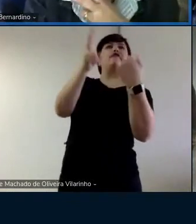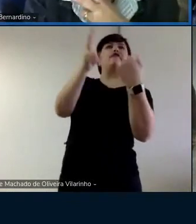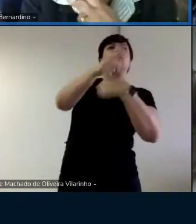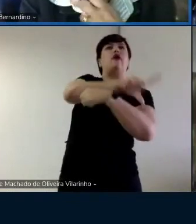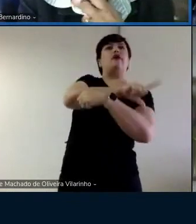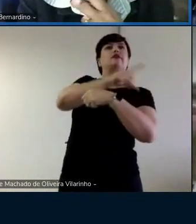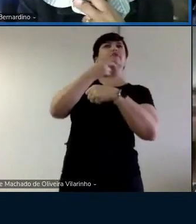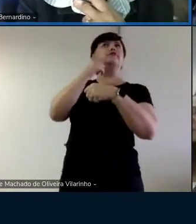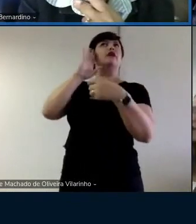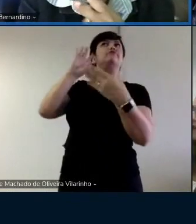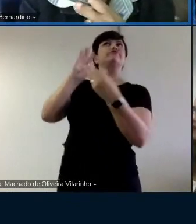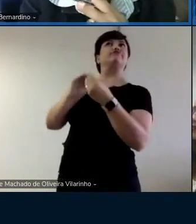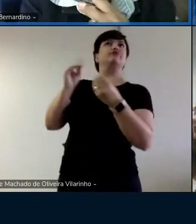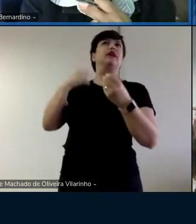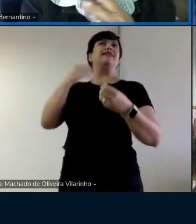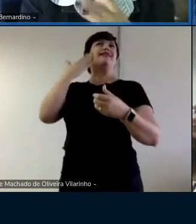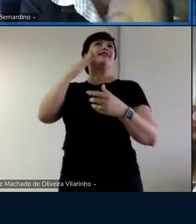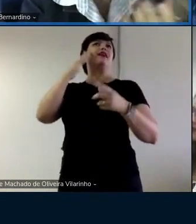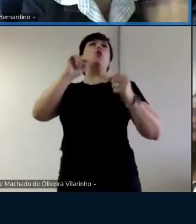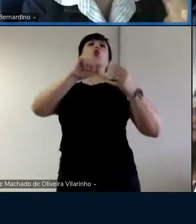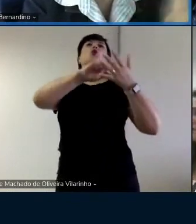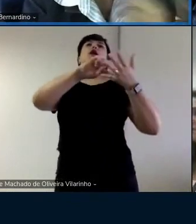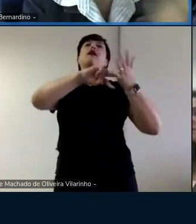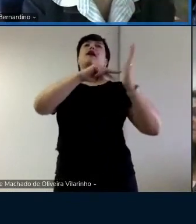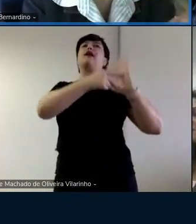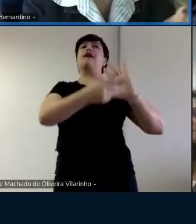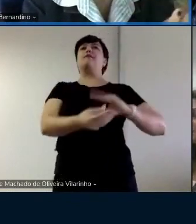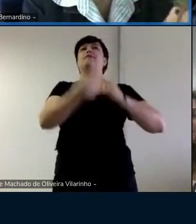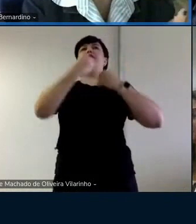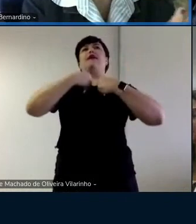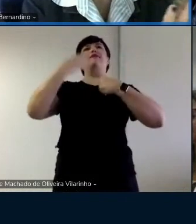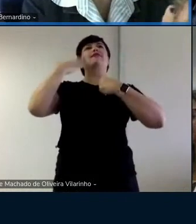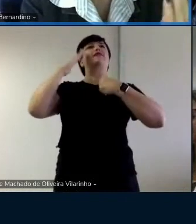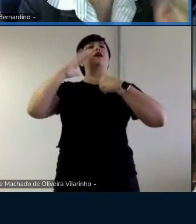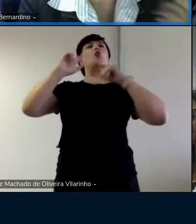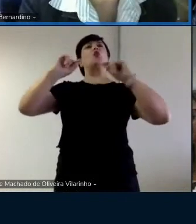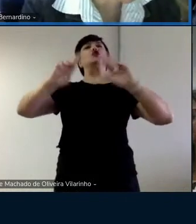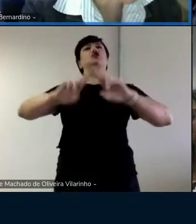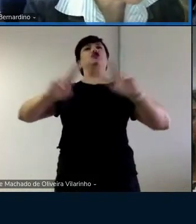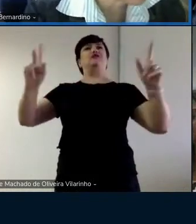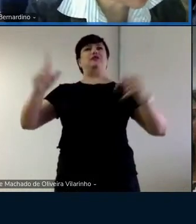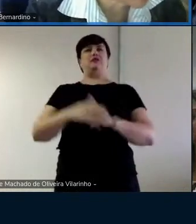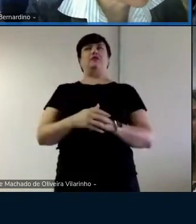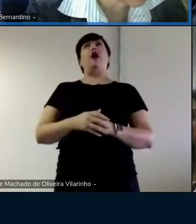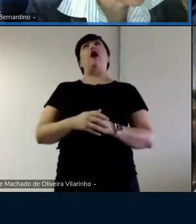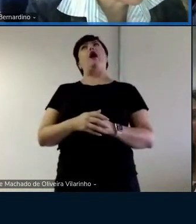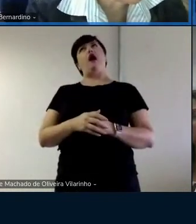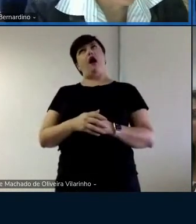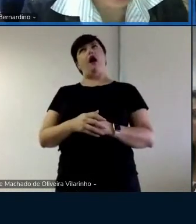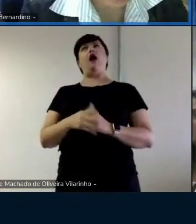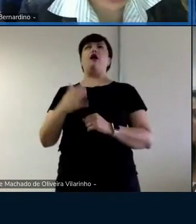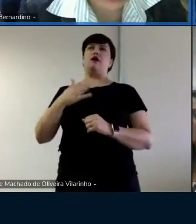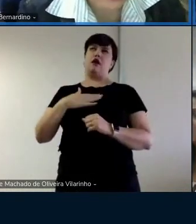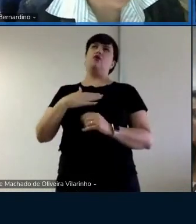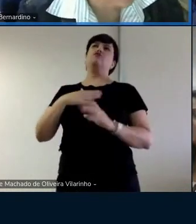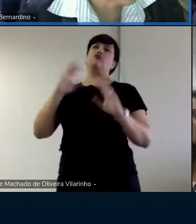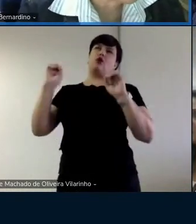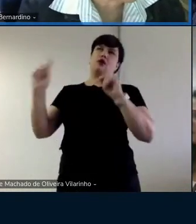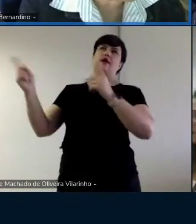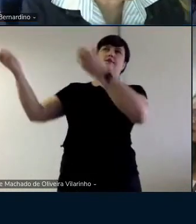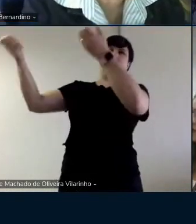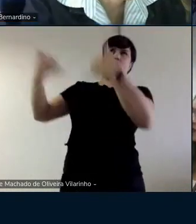falou e eu fiquei em dúvida justamente pelo fato de não saber o seu lugar de fala, mas